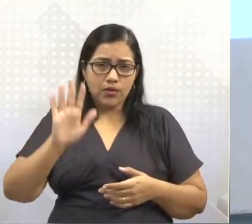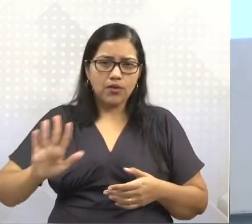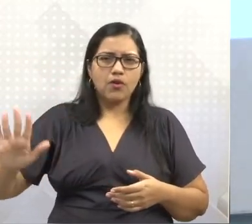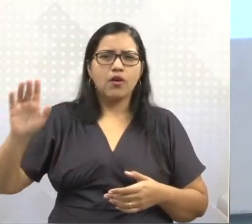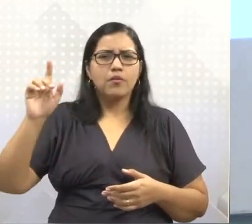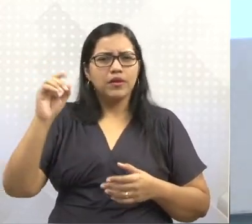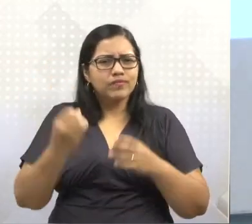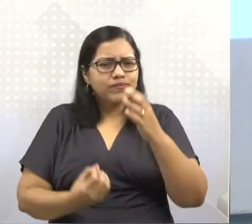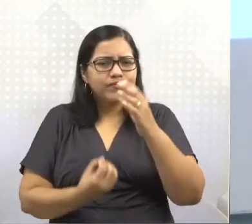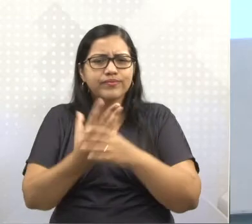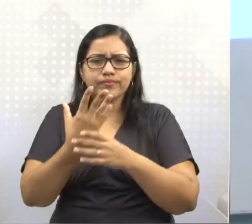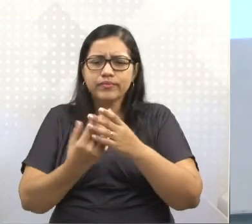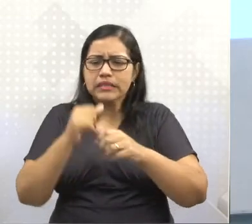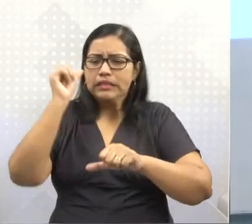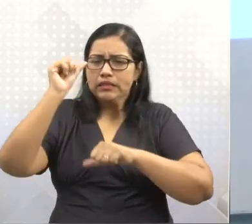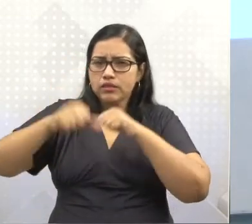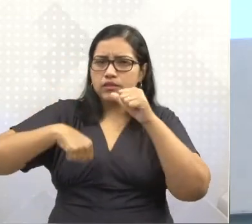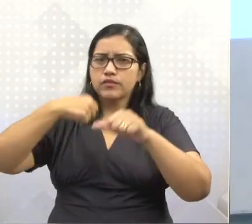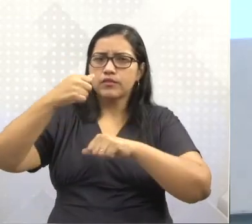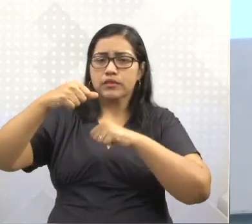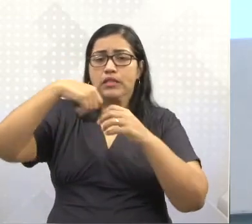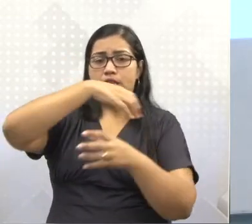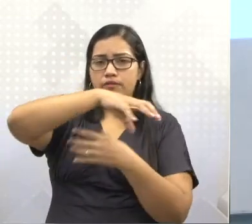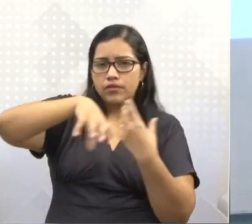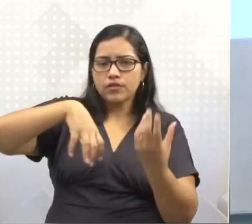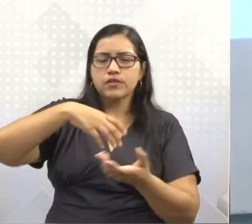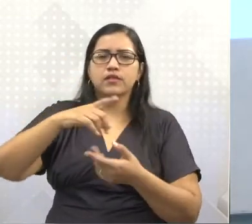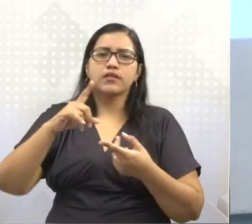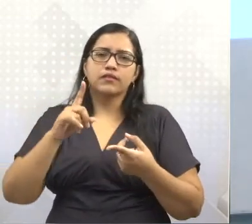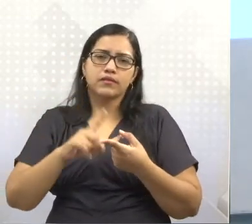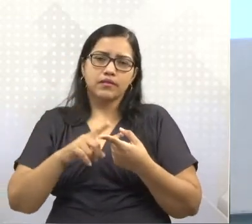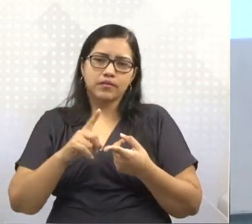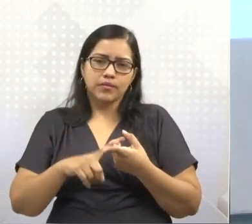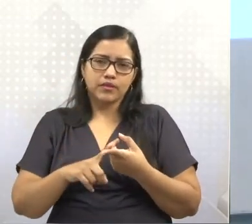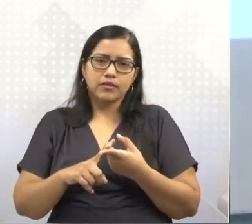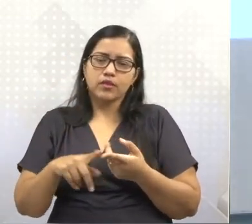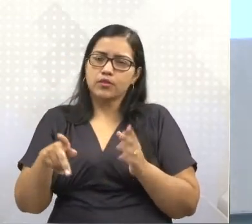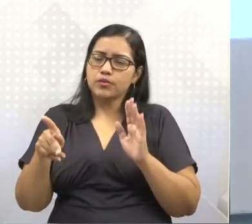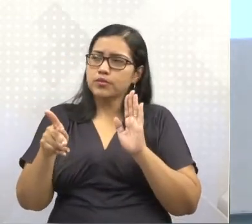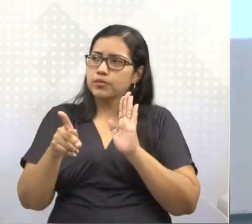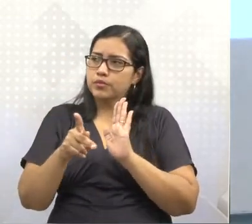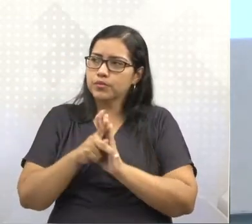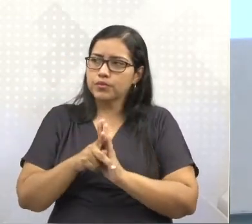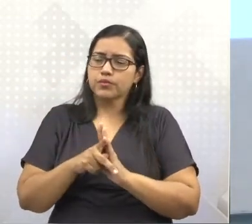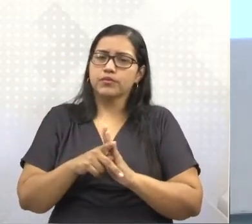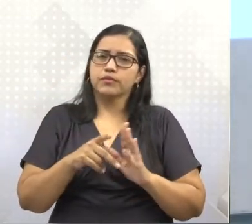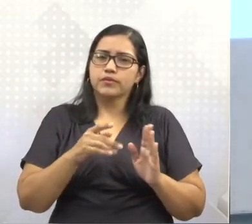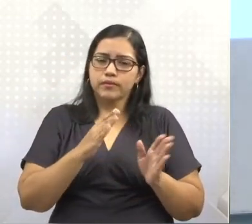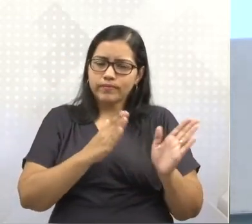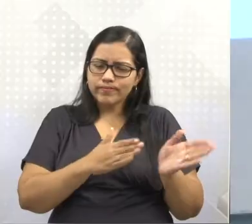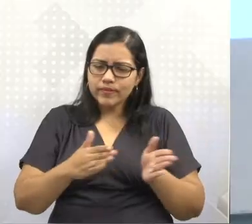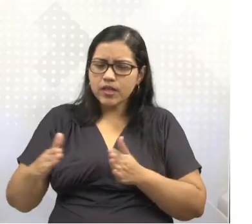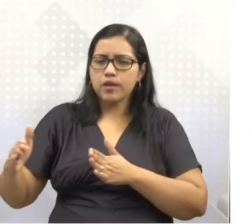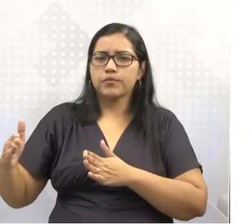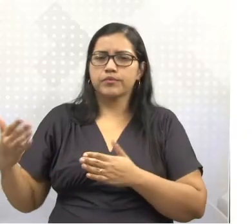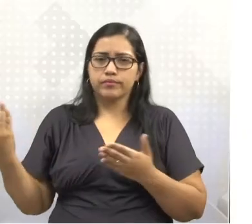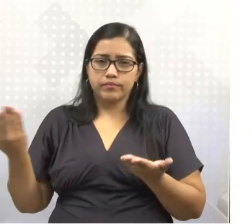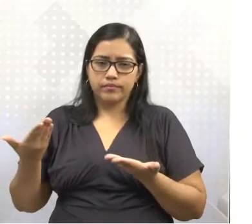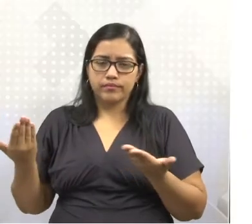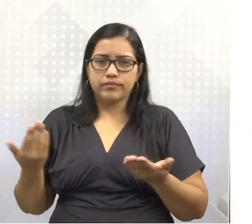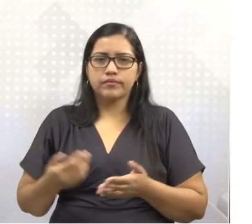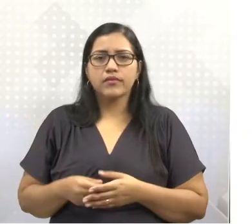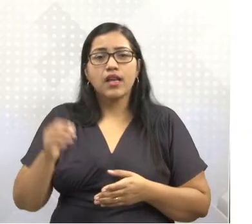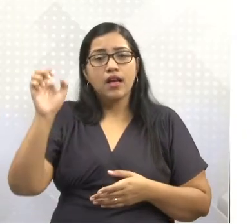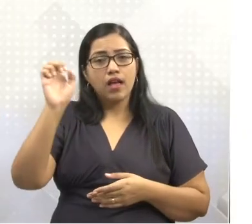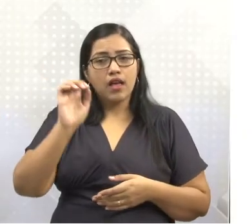transformações e revoluções decorrente, justamente, dos tempos. No decorrer dos tempos. A Europa